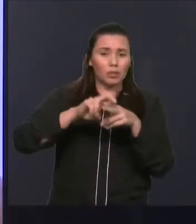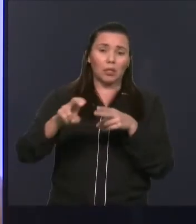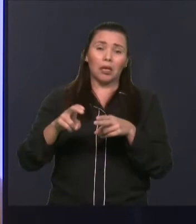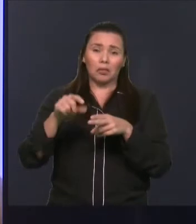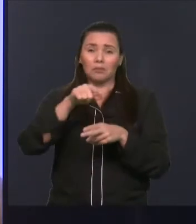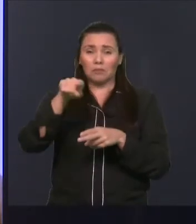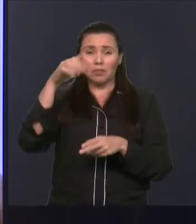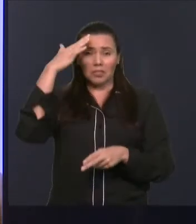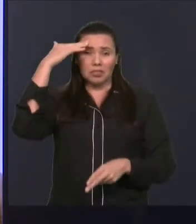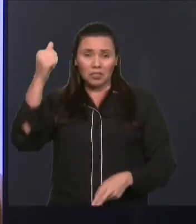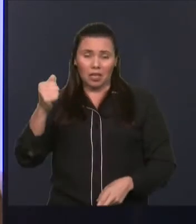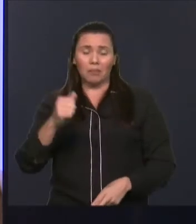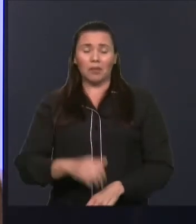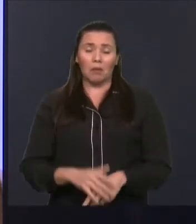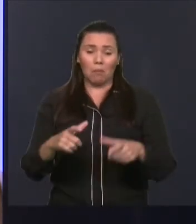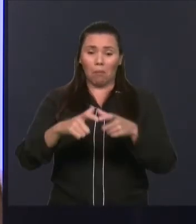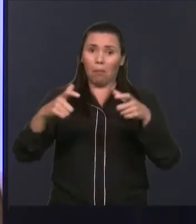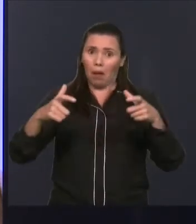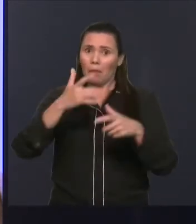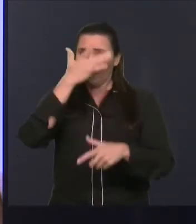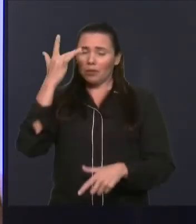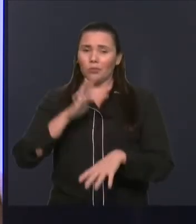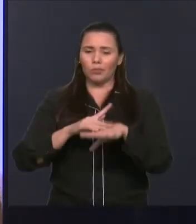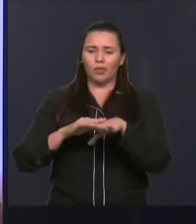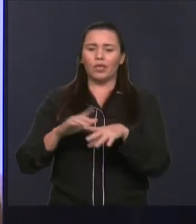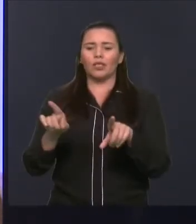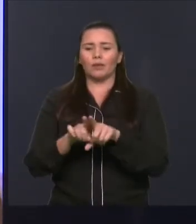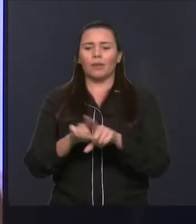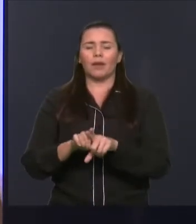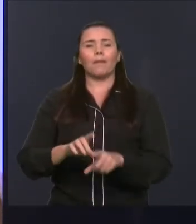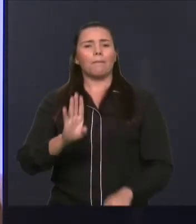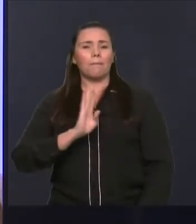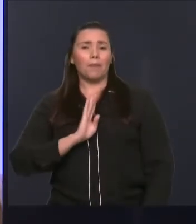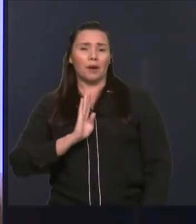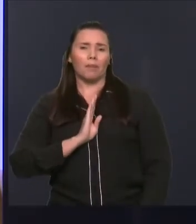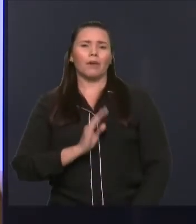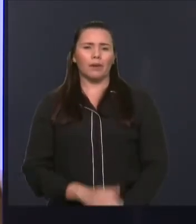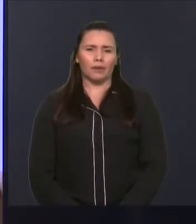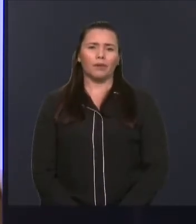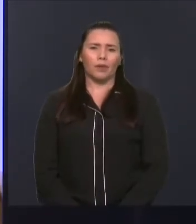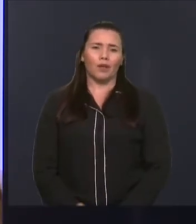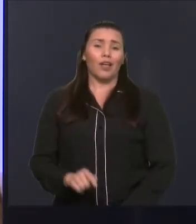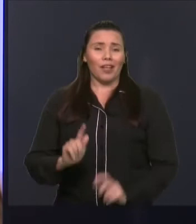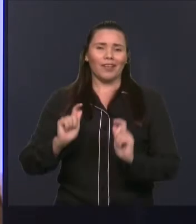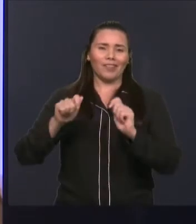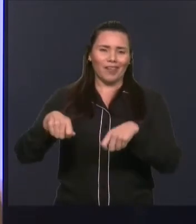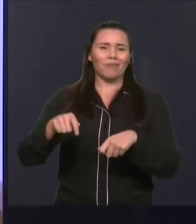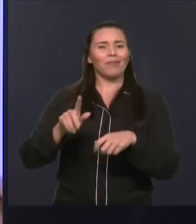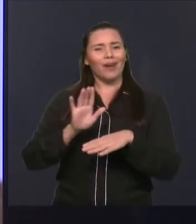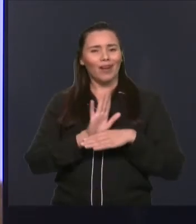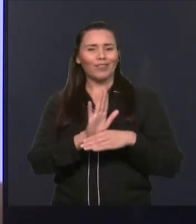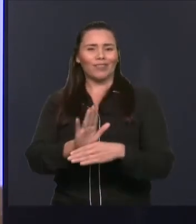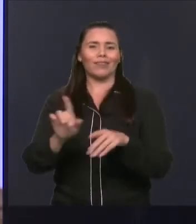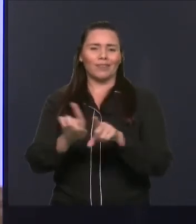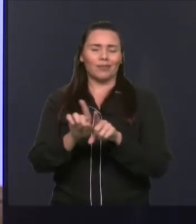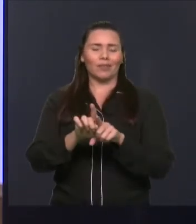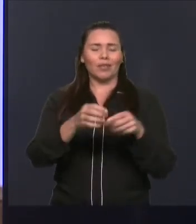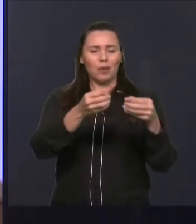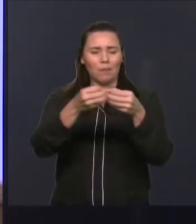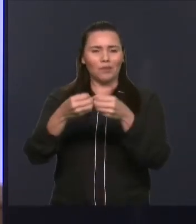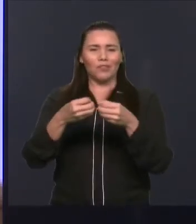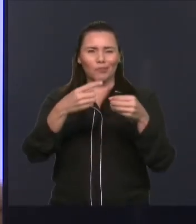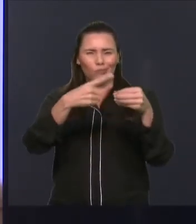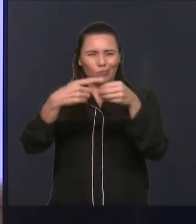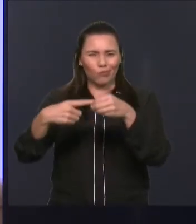bastante, Bacabal, a cidade do Roberto Costa, nós vamos ter leito disponível lá daqui a 15, 20 dias. E o outro, cumprimentar